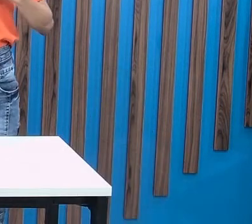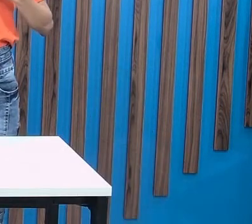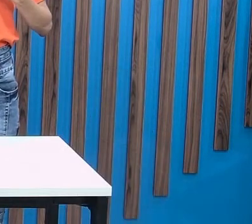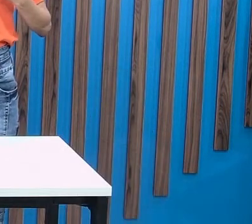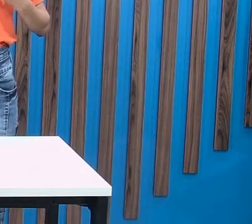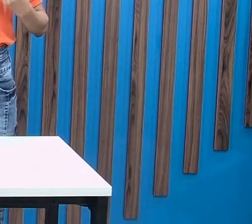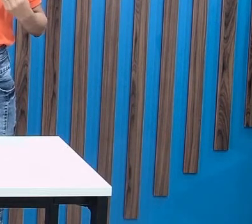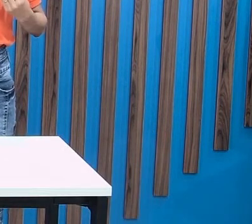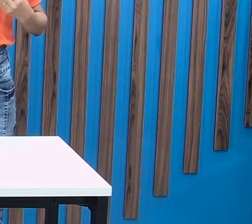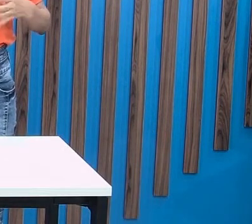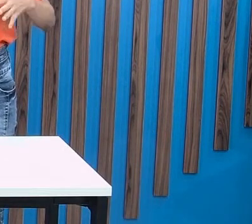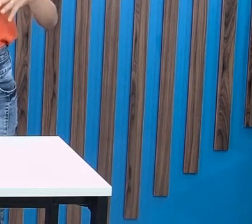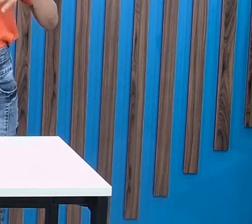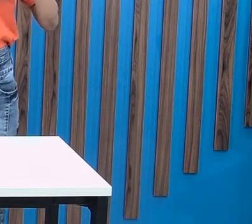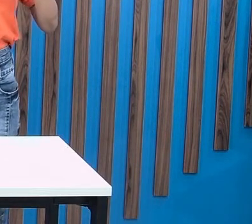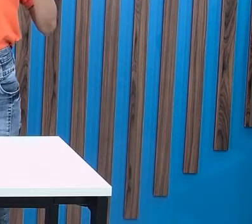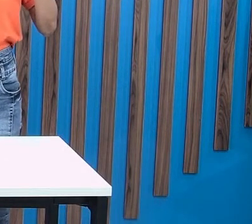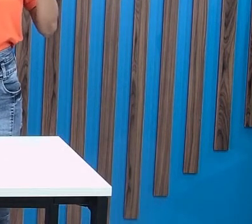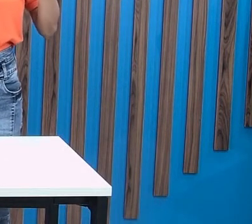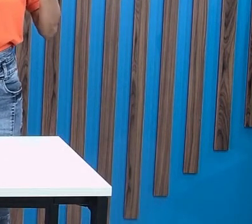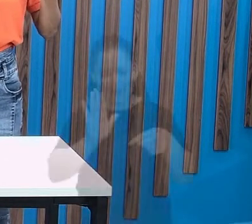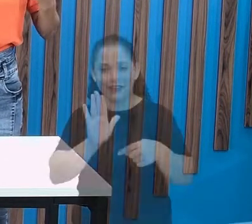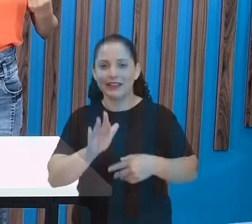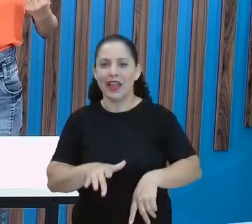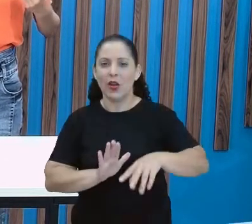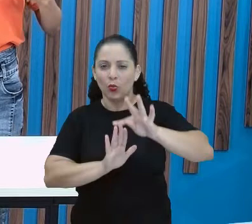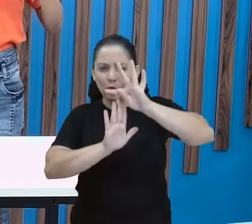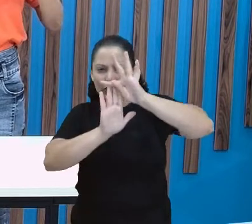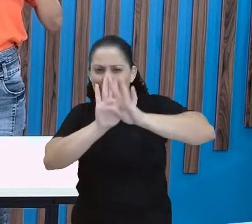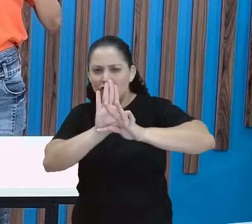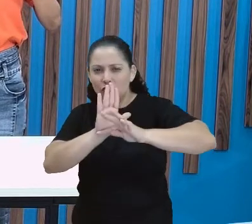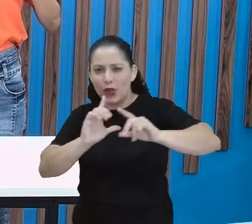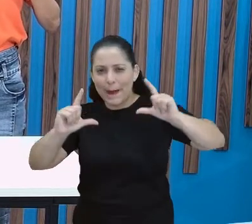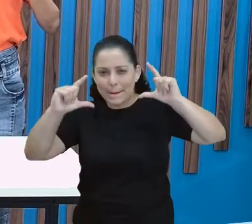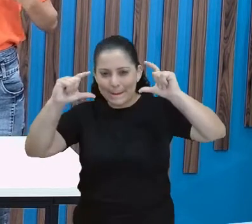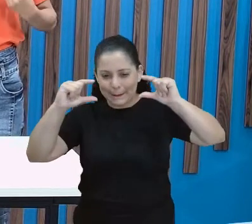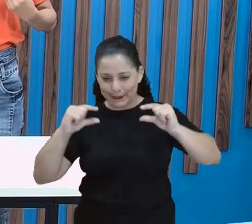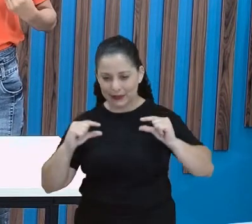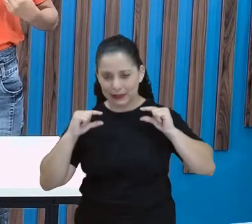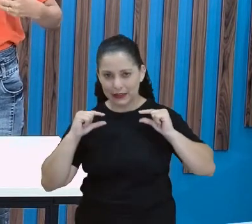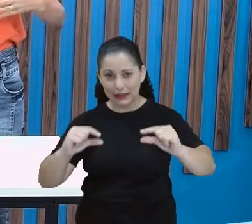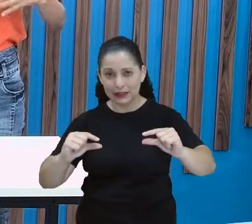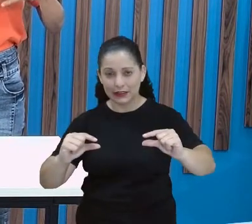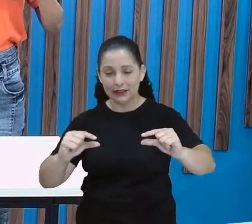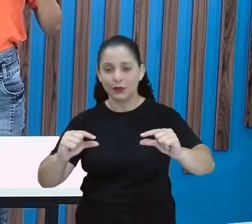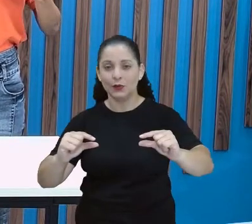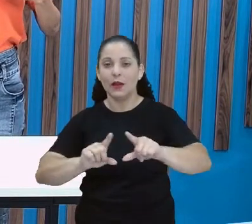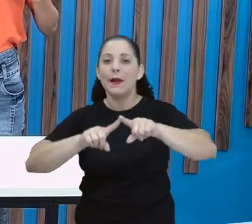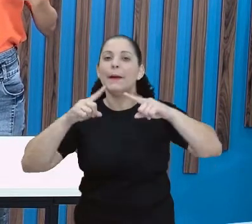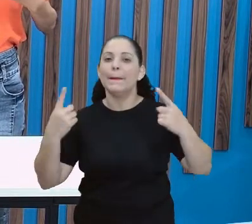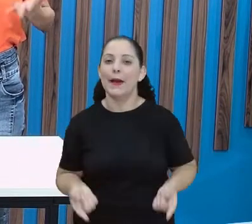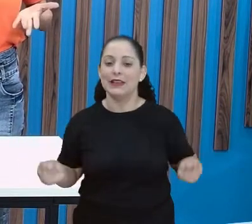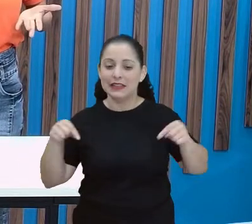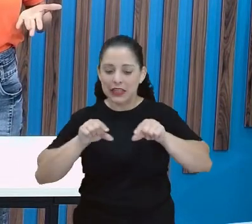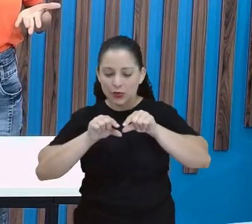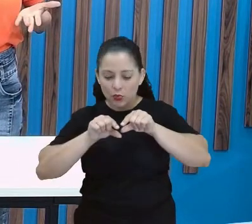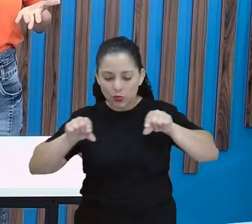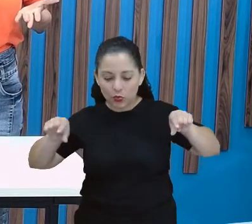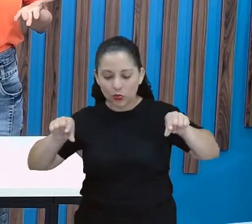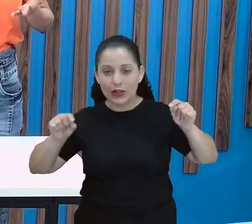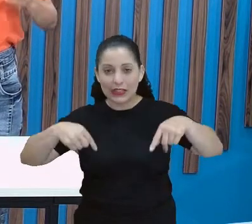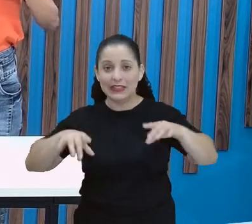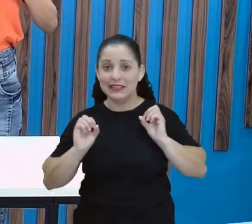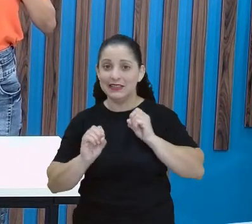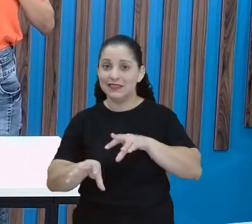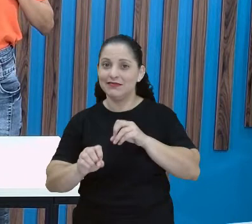é tão interessante? Apesar de ser pequeno, de ser conciso, mas a gente aprendeu muita coisa com